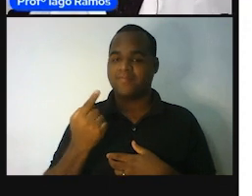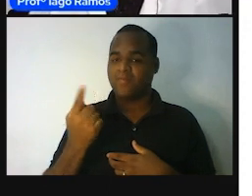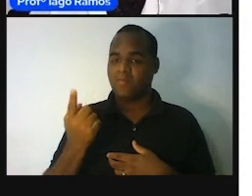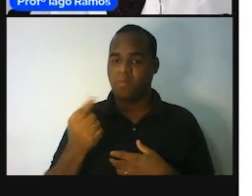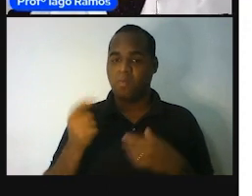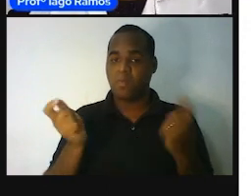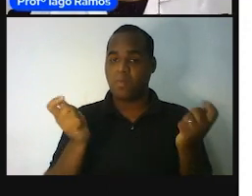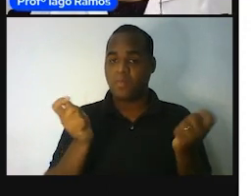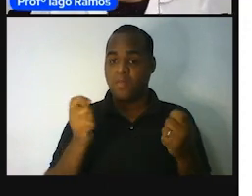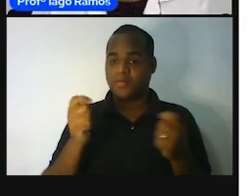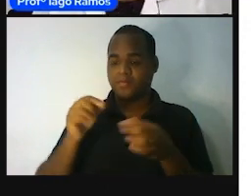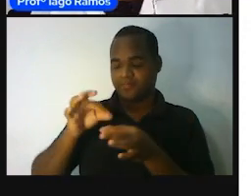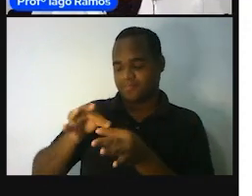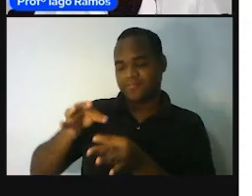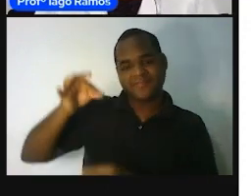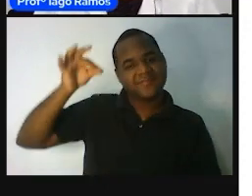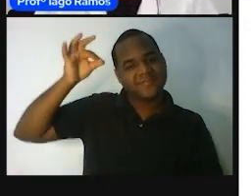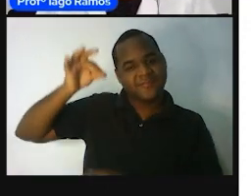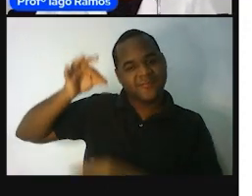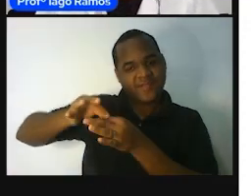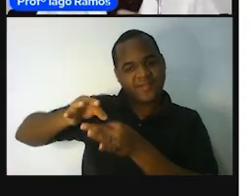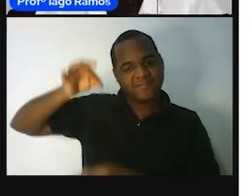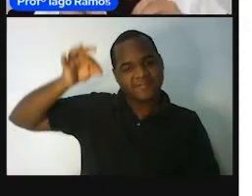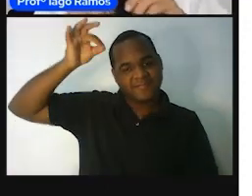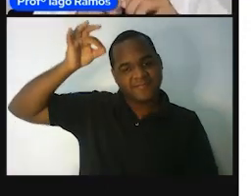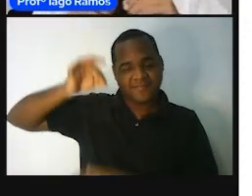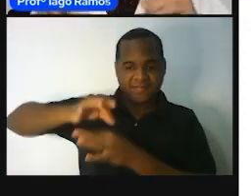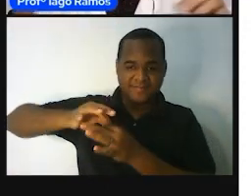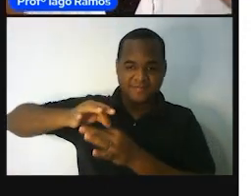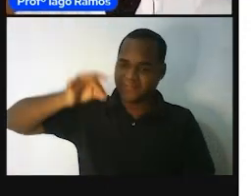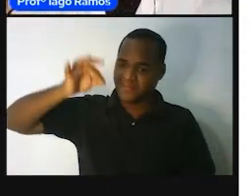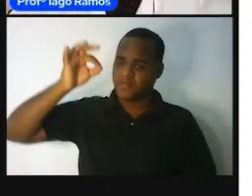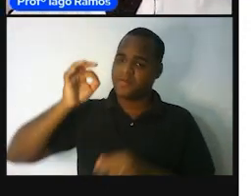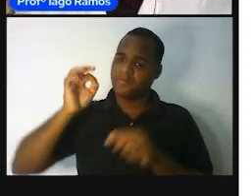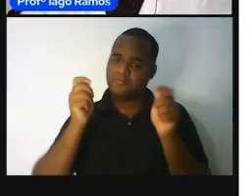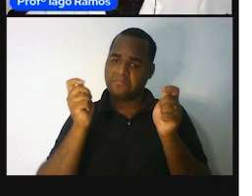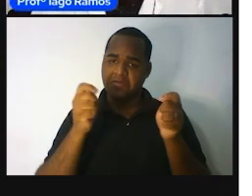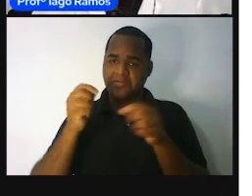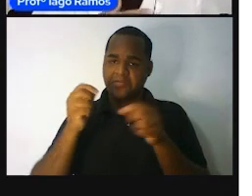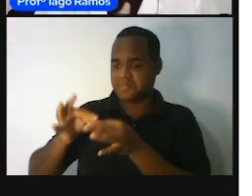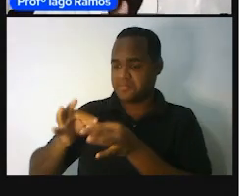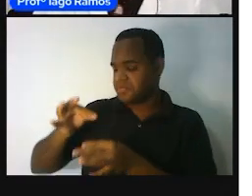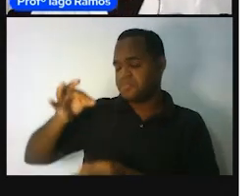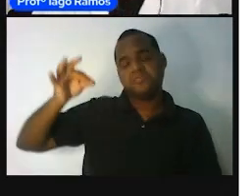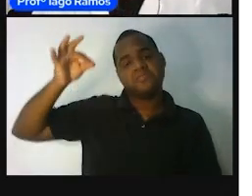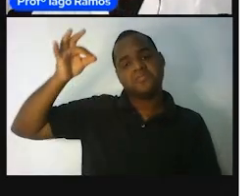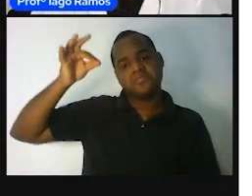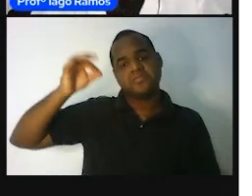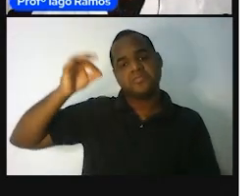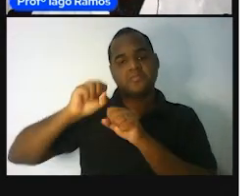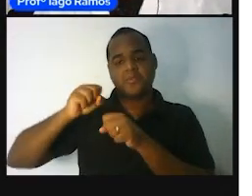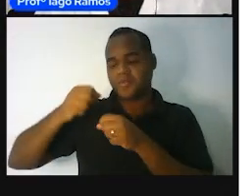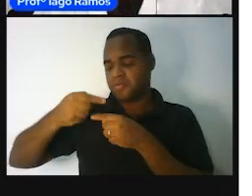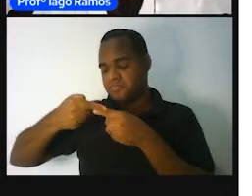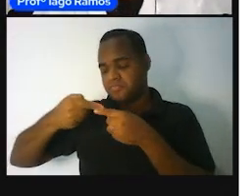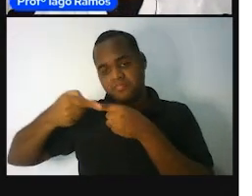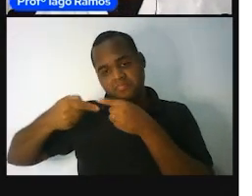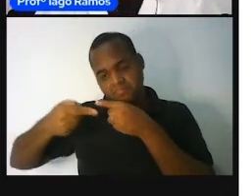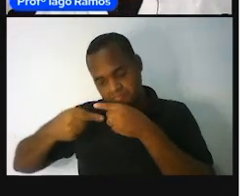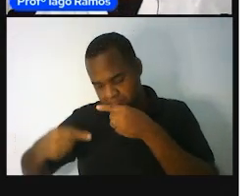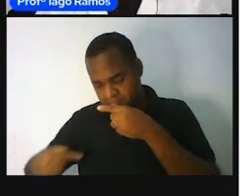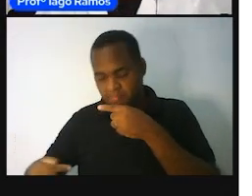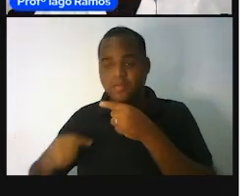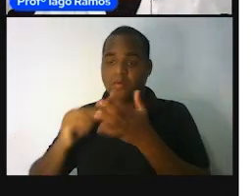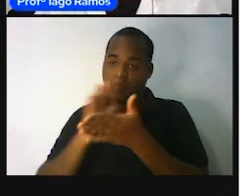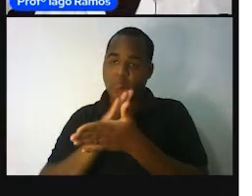talvez, usar uma fita elétrica, que, aliás, a mais ou menos, tira uma fita da linha, com algumas marcas, como uma às uma marca